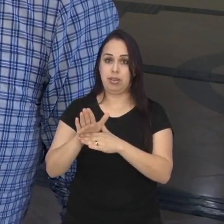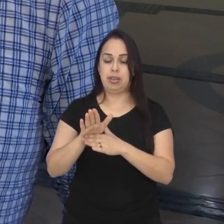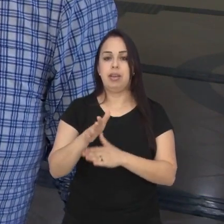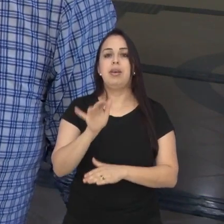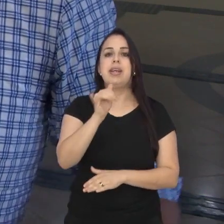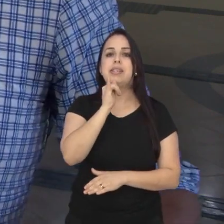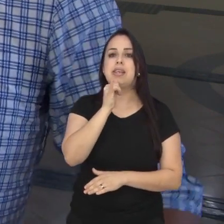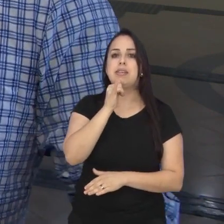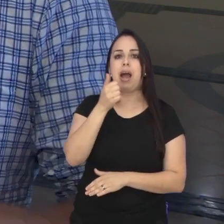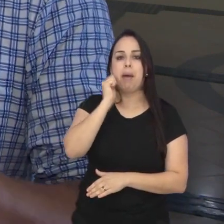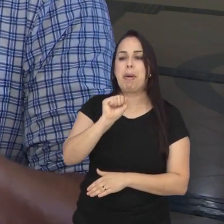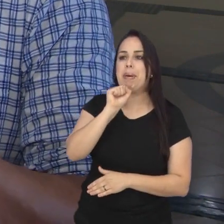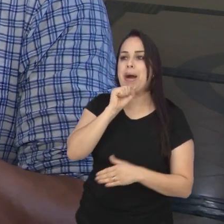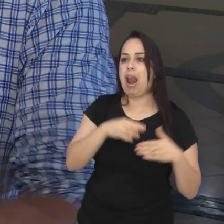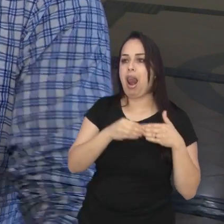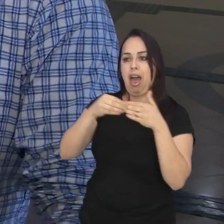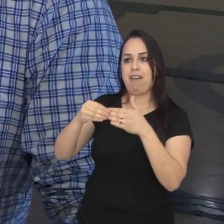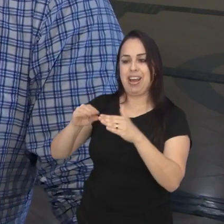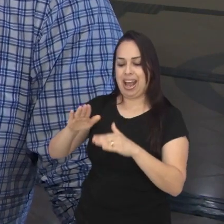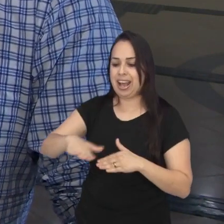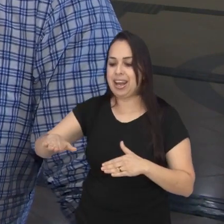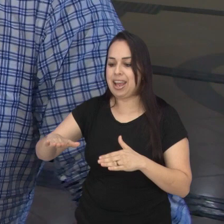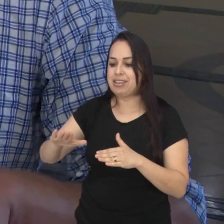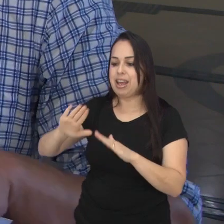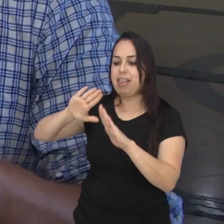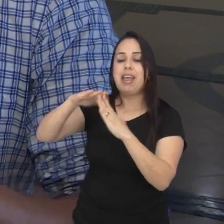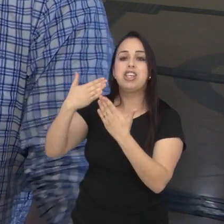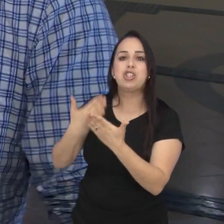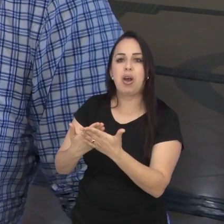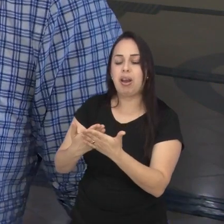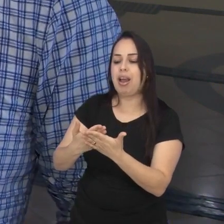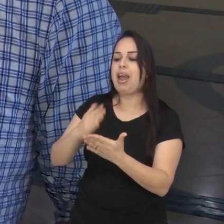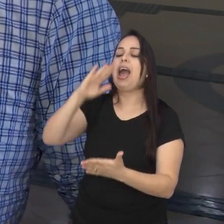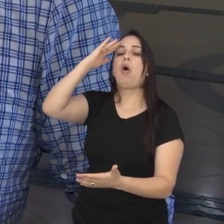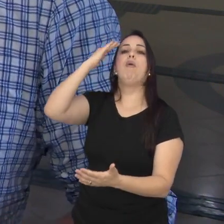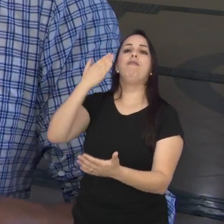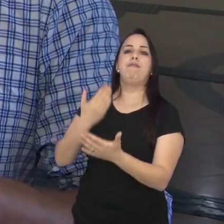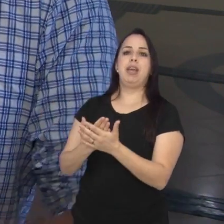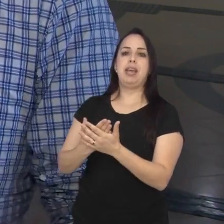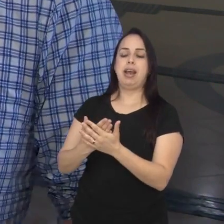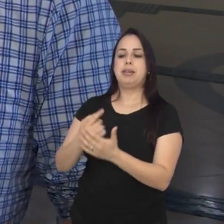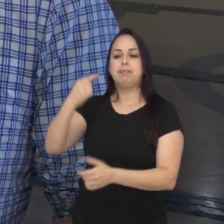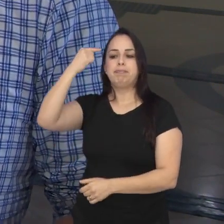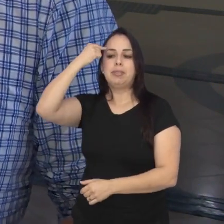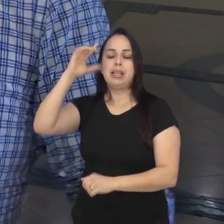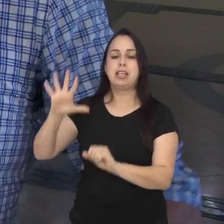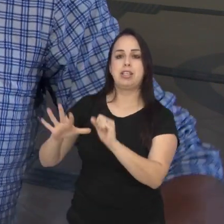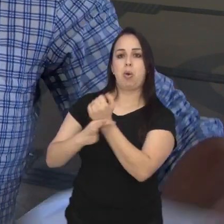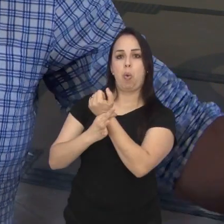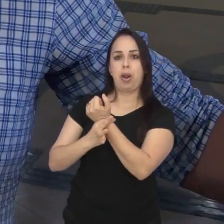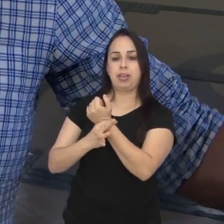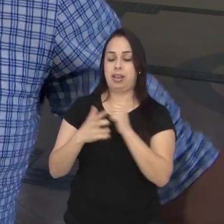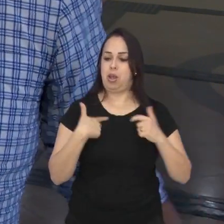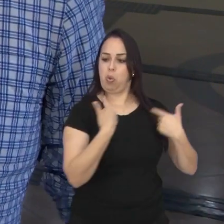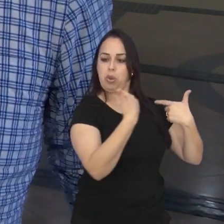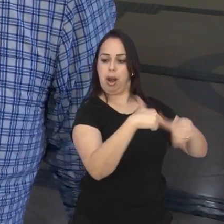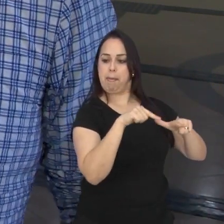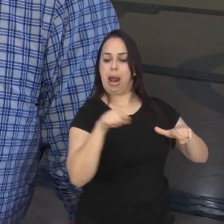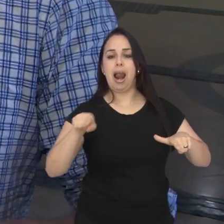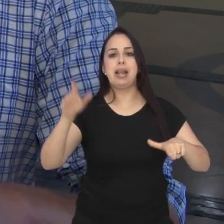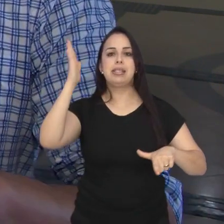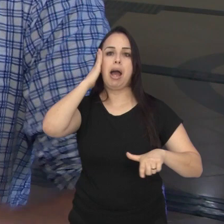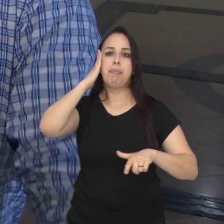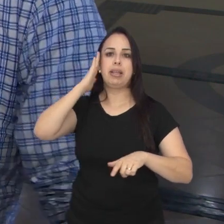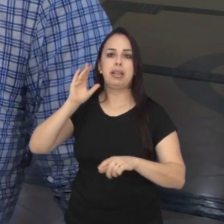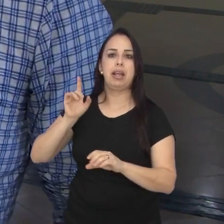Quando uma mãe deixa uma criança numa creche, ela deixa porque ela confia e ela quer ter segurança. Enquanto ela estiver trabalhando,